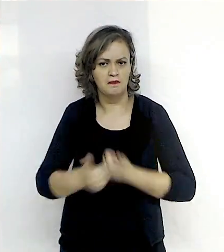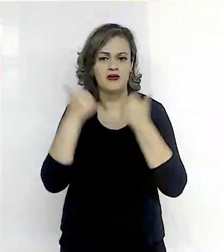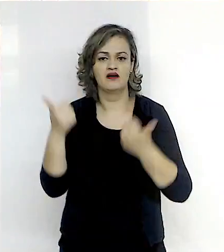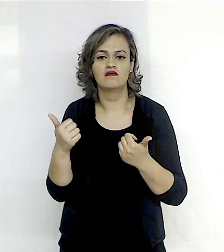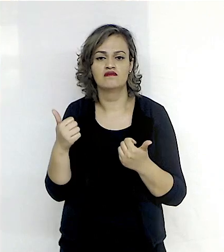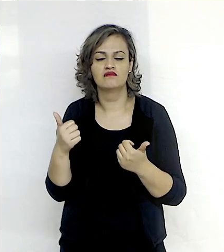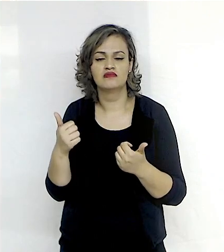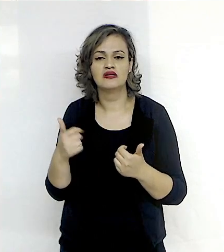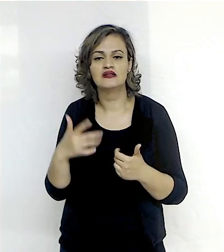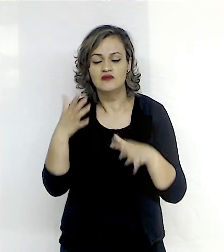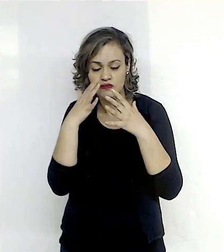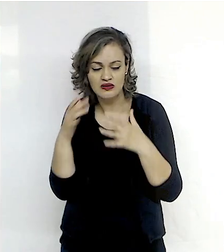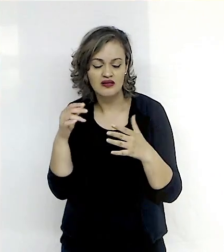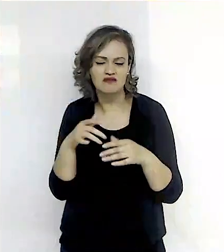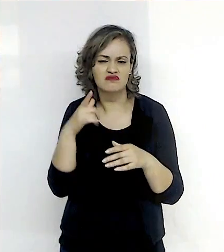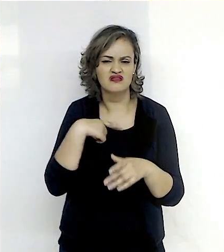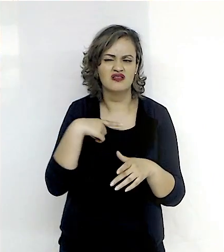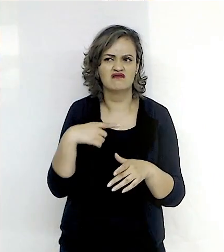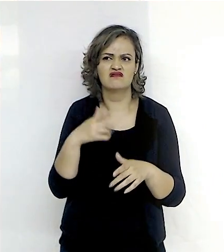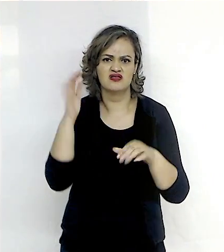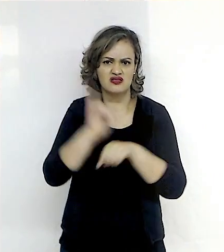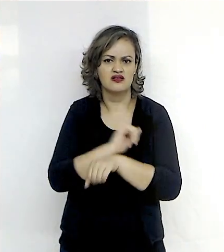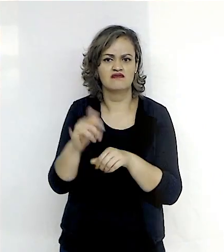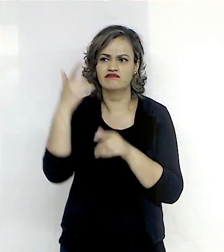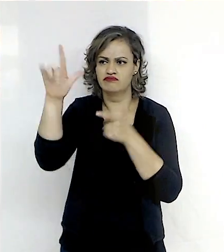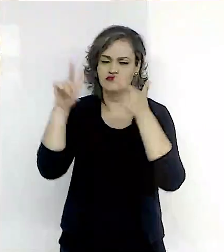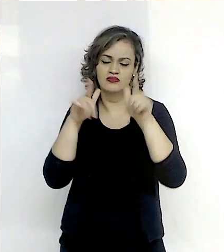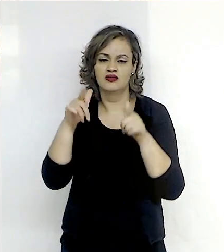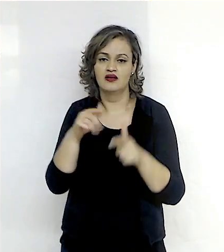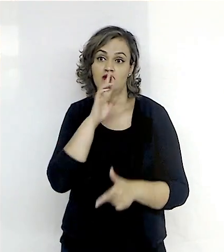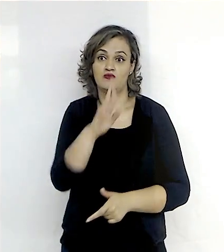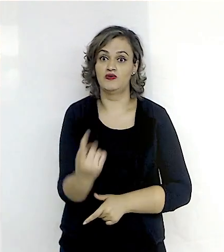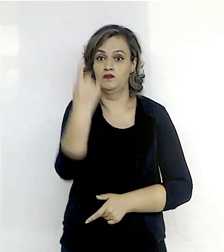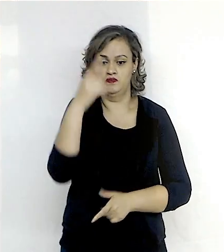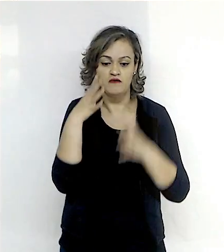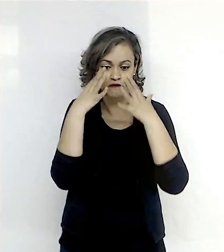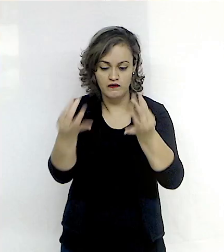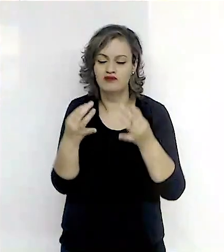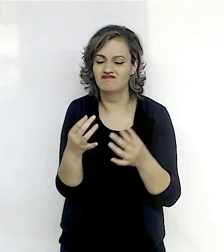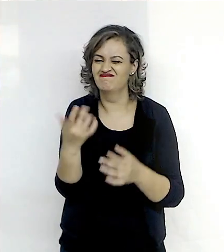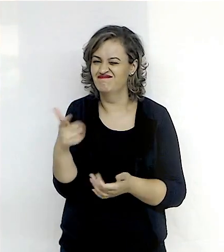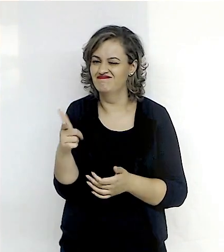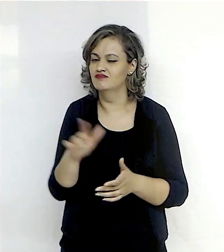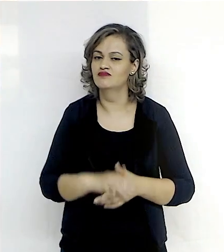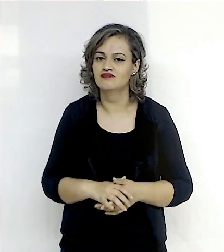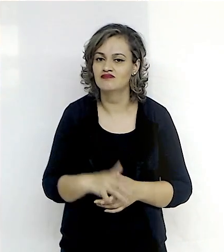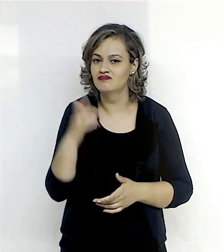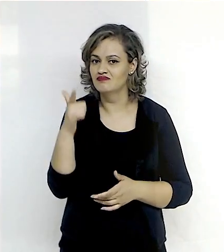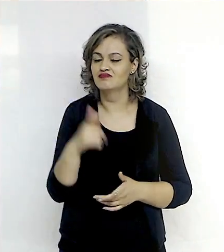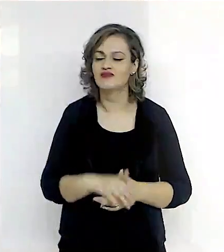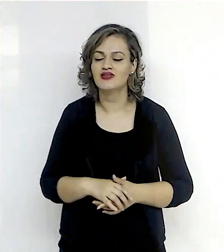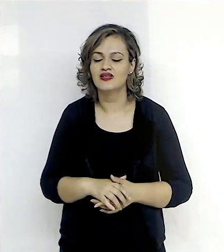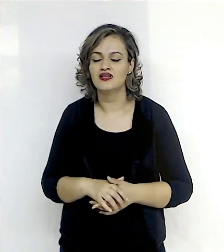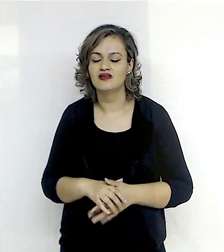frentes que vão permitir esse salto. Não é uma resposta que vai direcionada para uma só